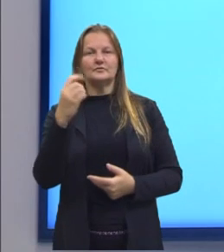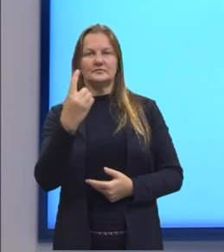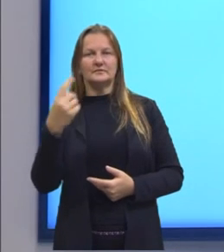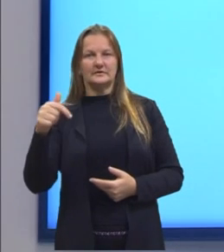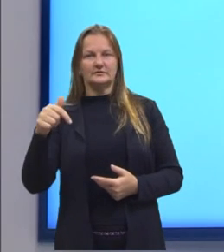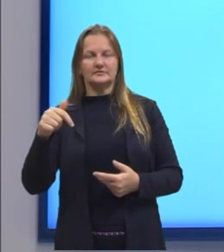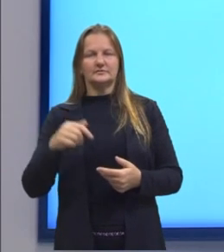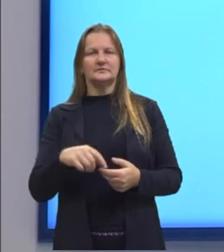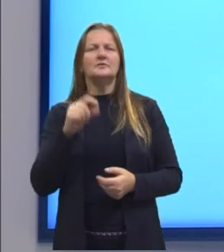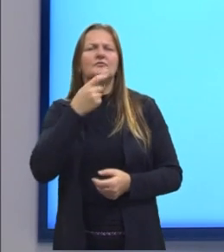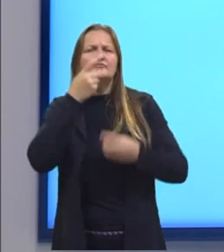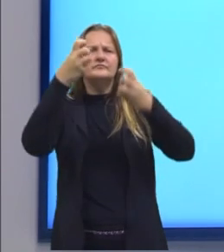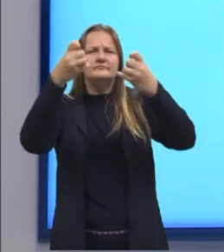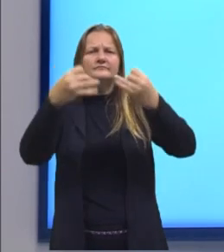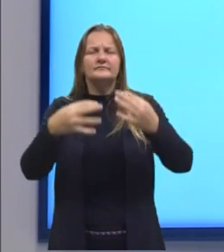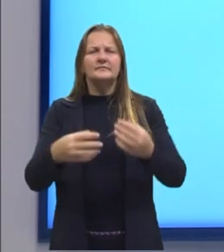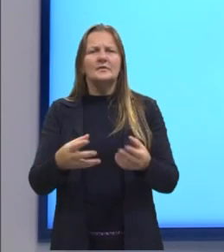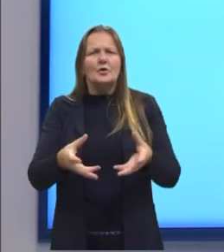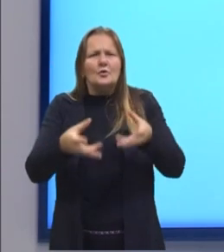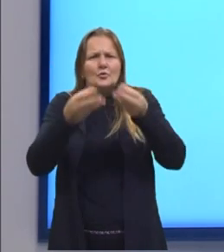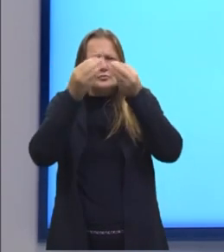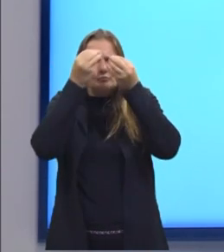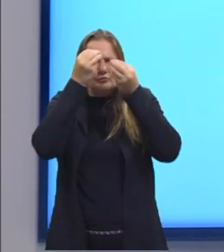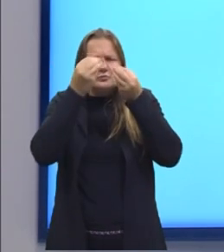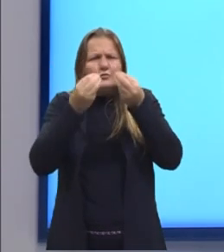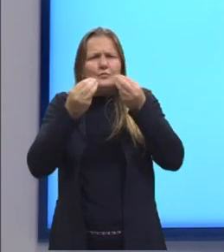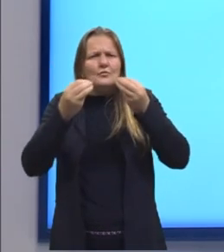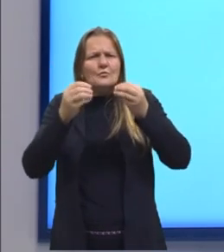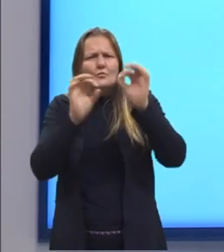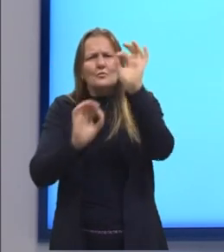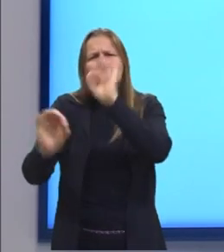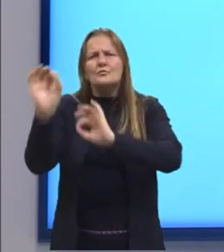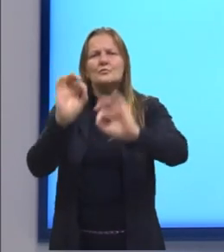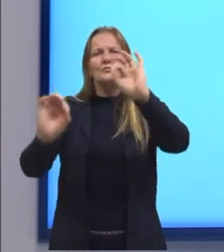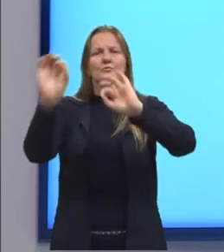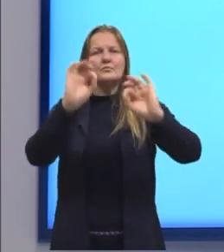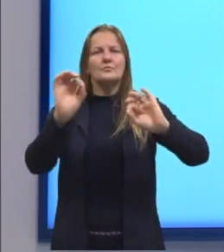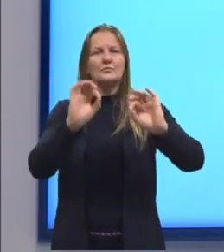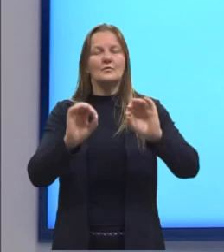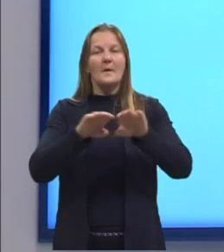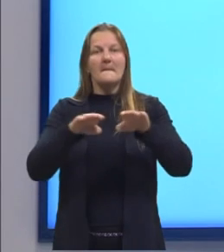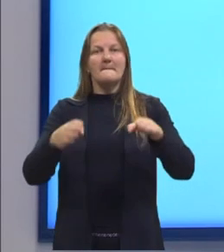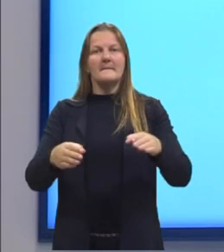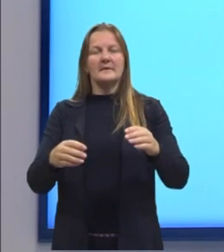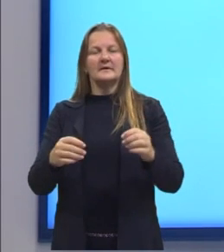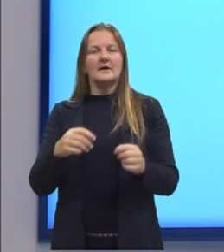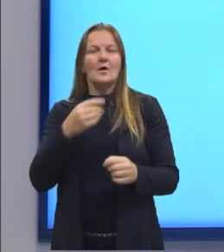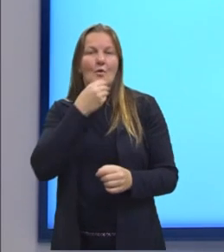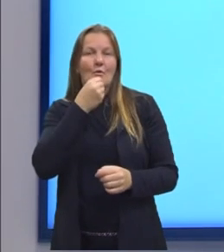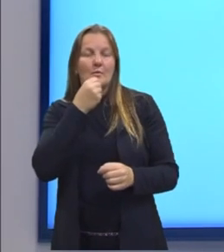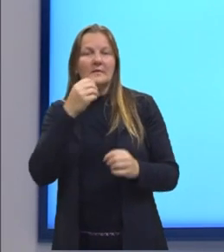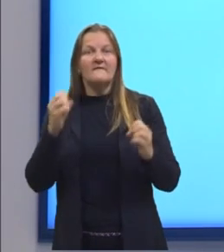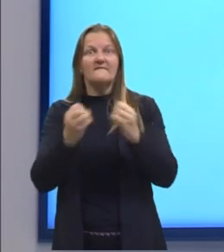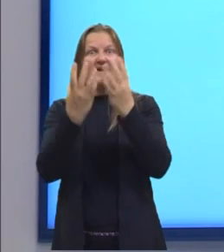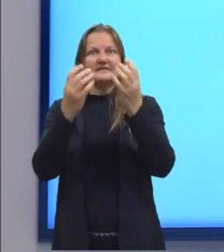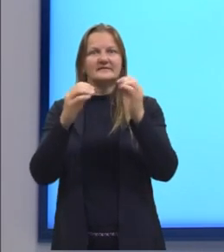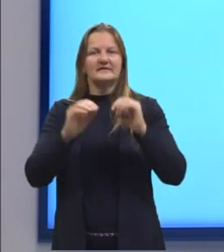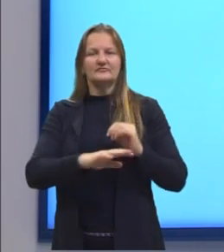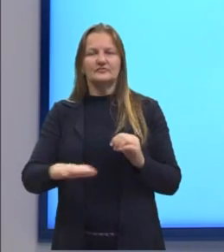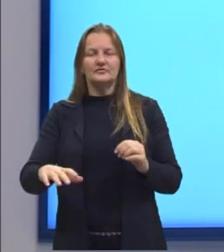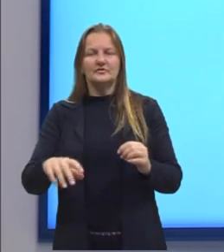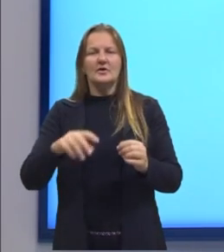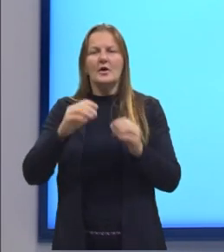seguinte. Para decorar uma mesa de festa infantil, um chefe de cozinha usará um melão esférico